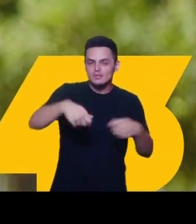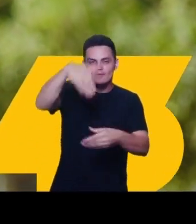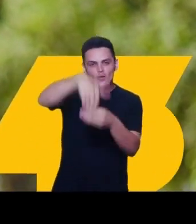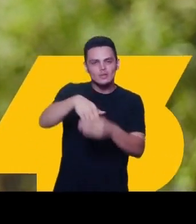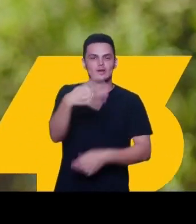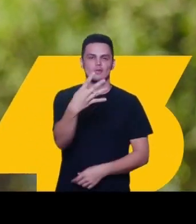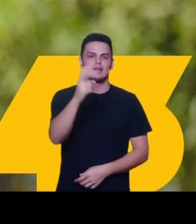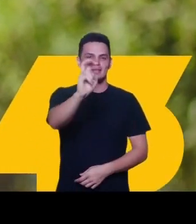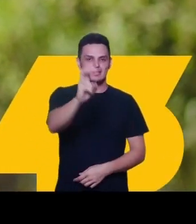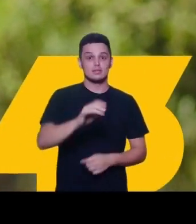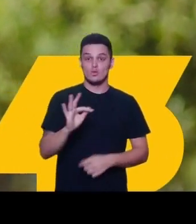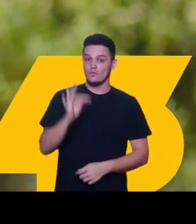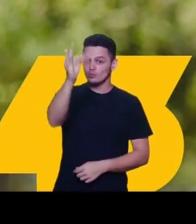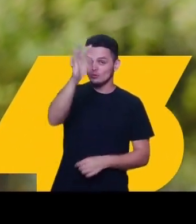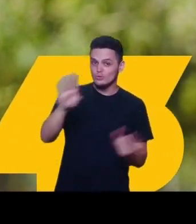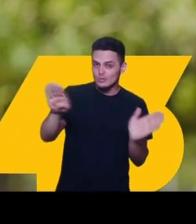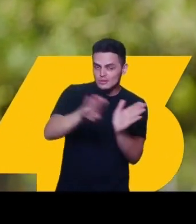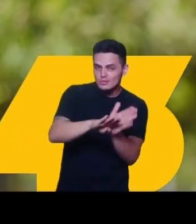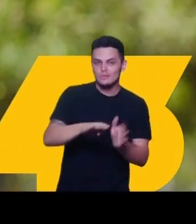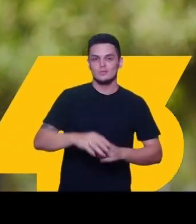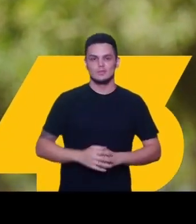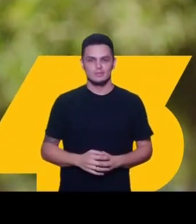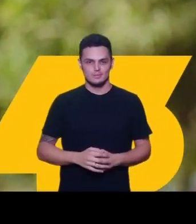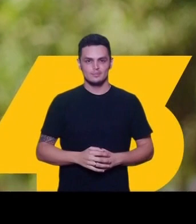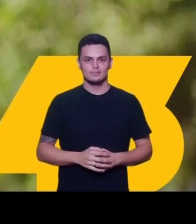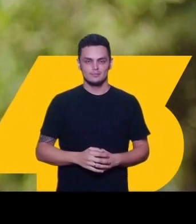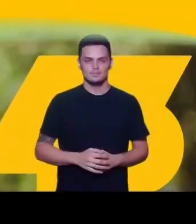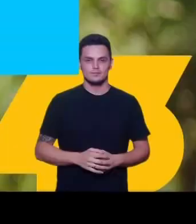votar 45. O futuro chegou.